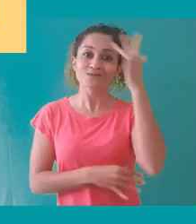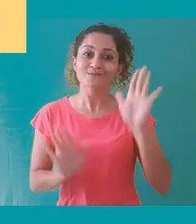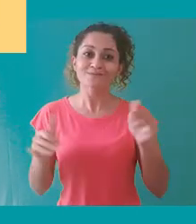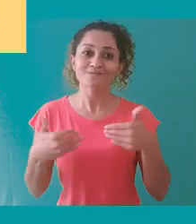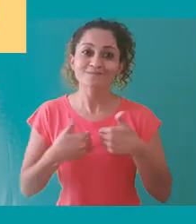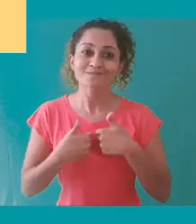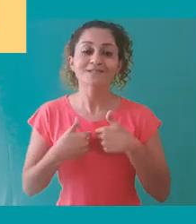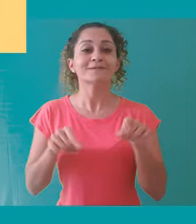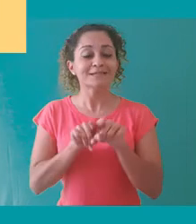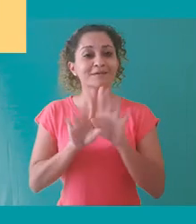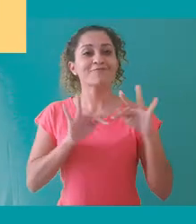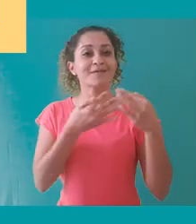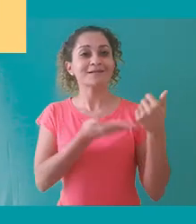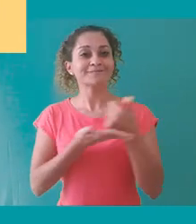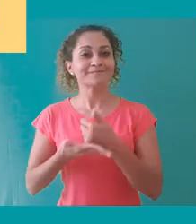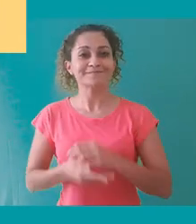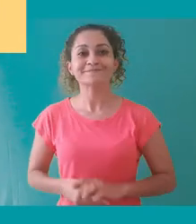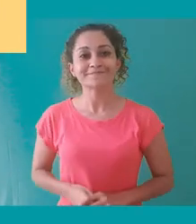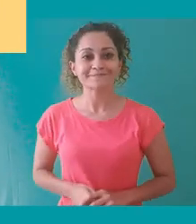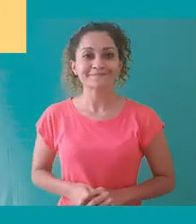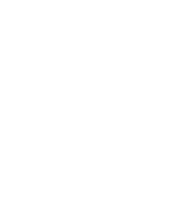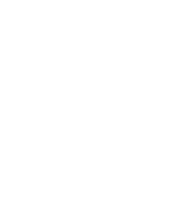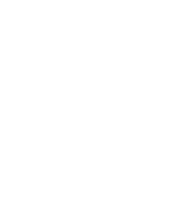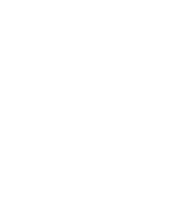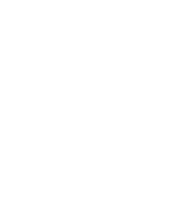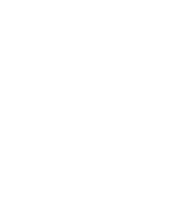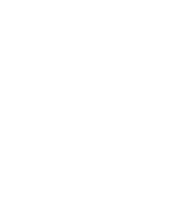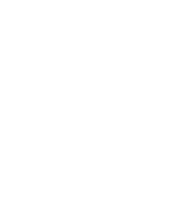direitos destas pessoas e de seus familiares.